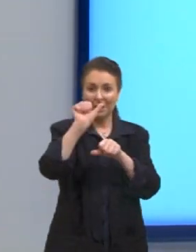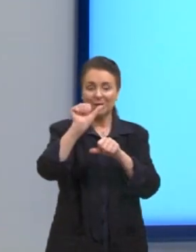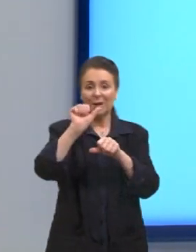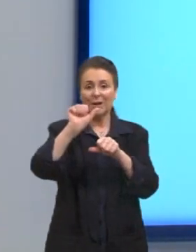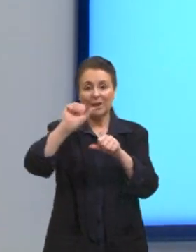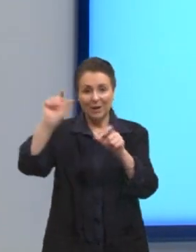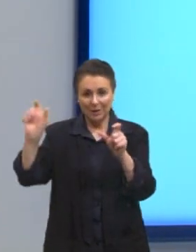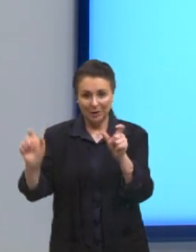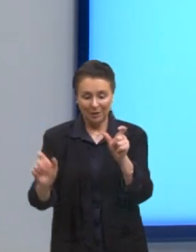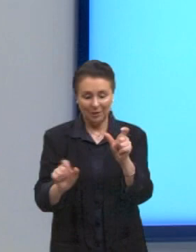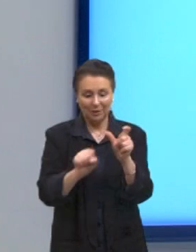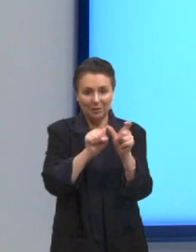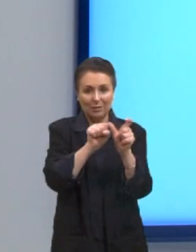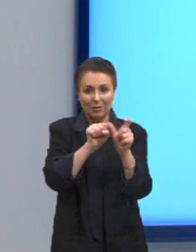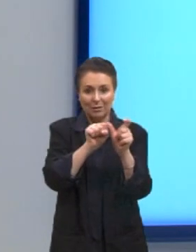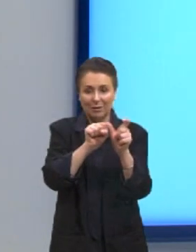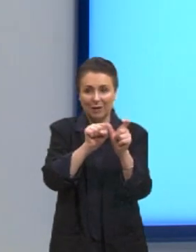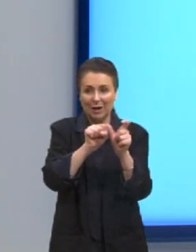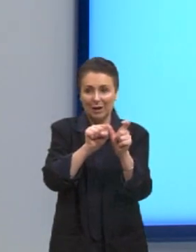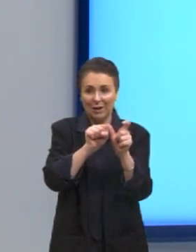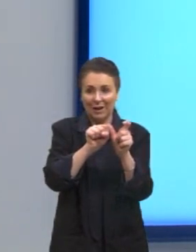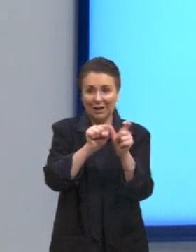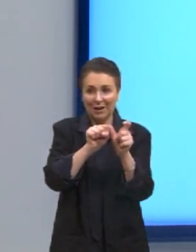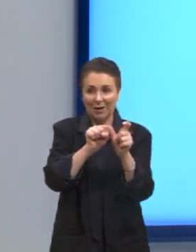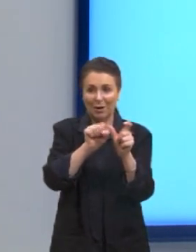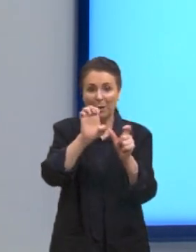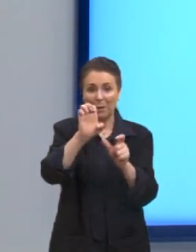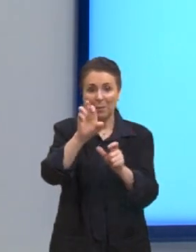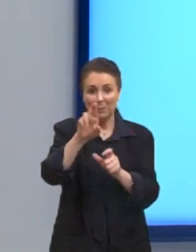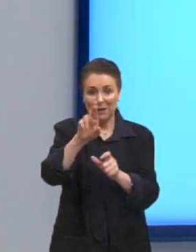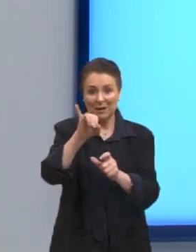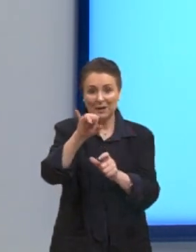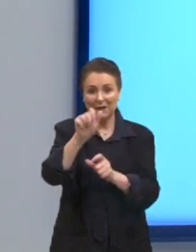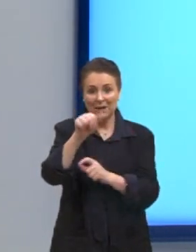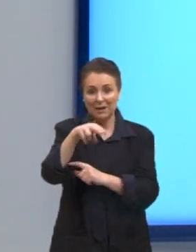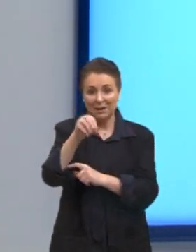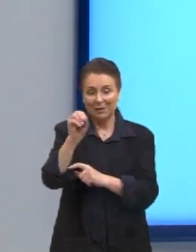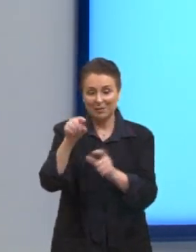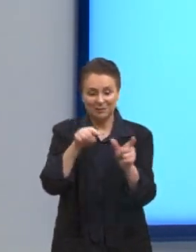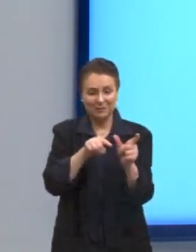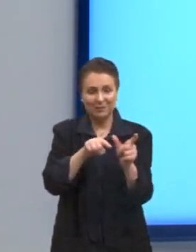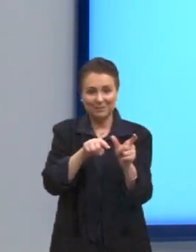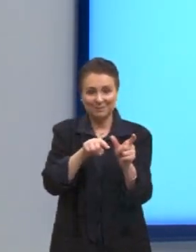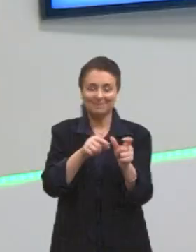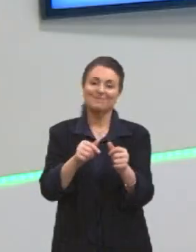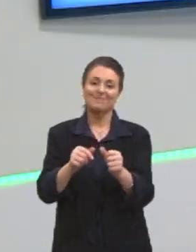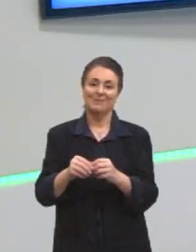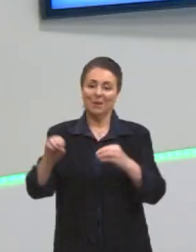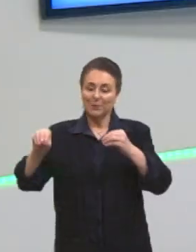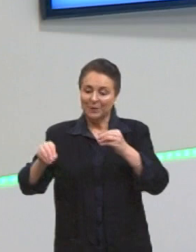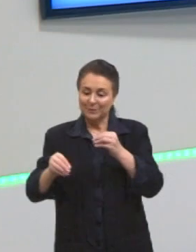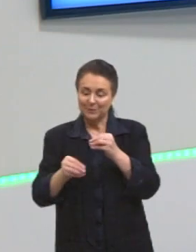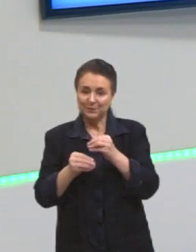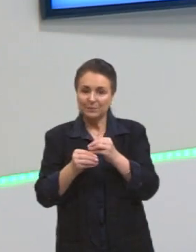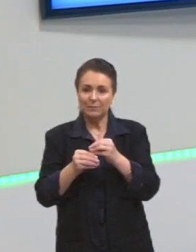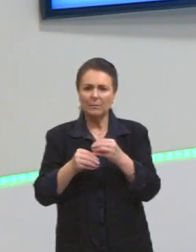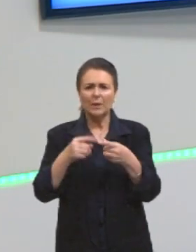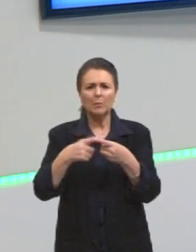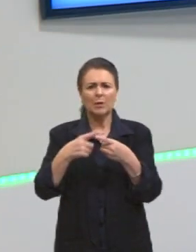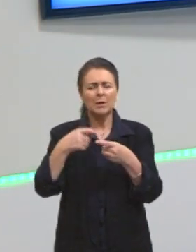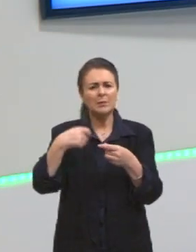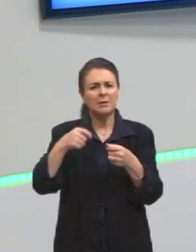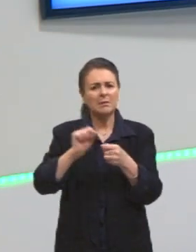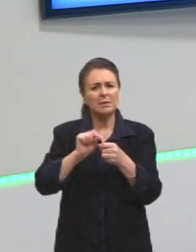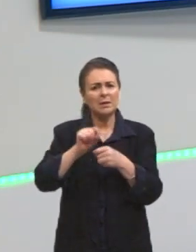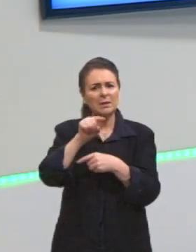Que fica shakespeariano. E aí, vai lá acrescentar esse finalzinho, I-A-N-O. Por que eu preciso fazer isso?